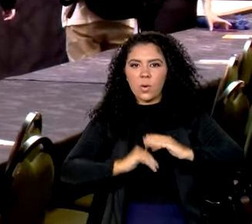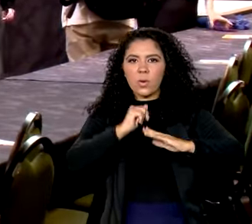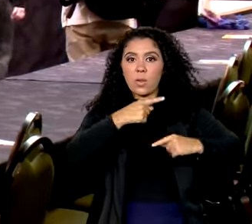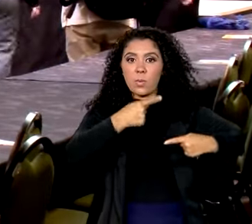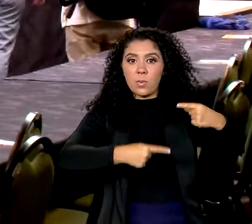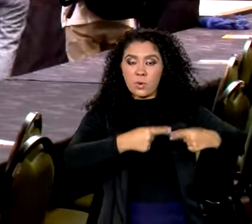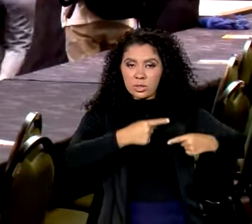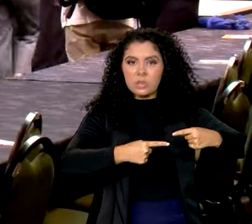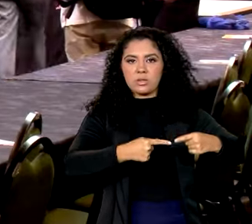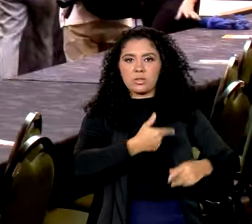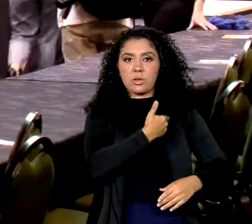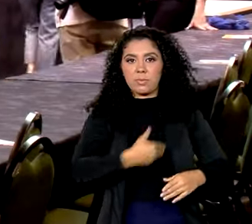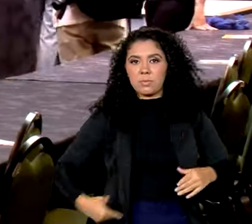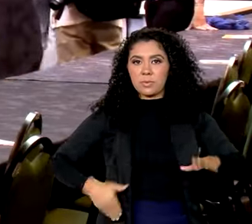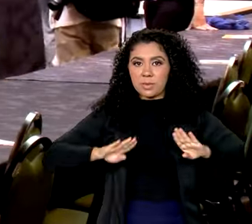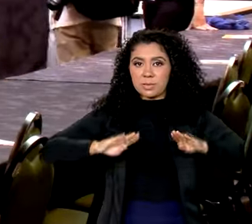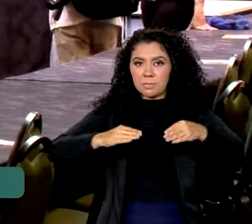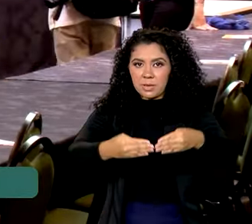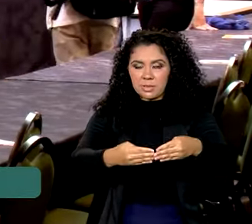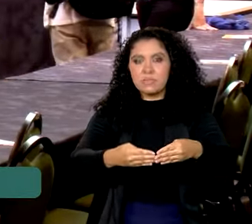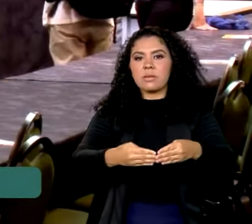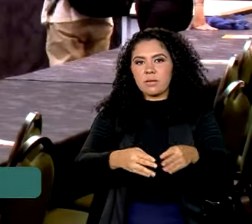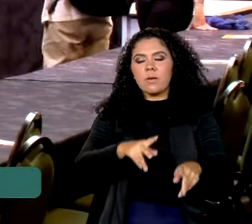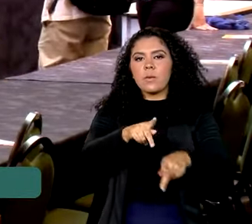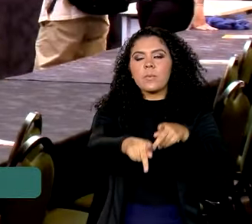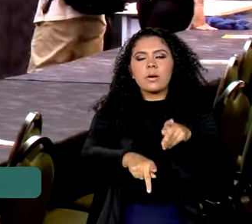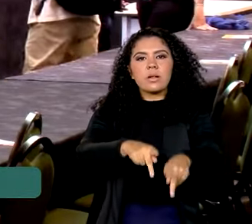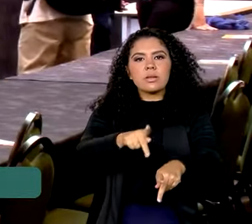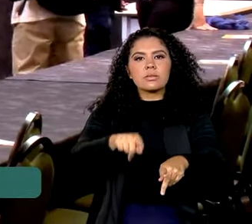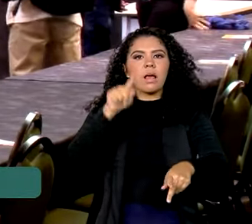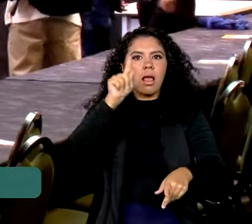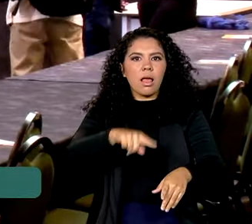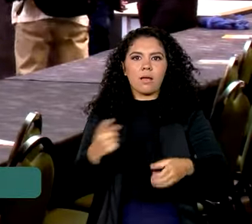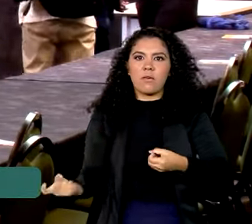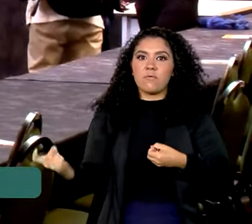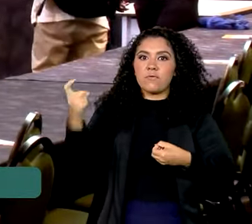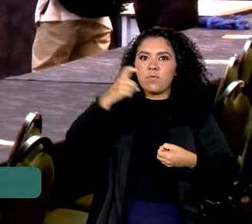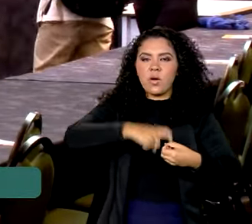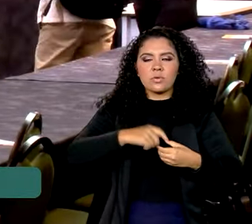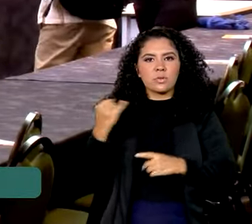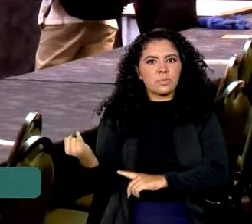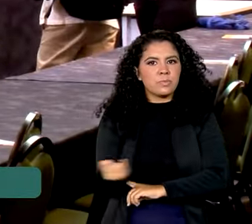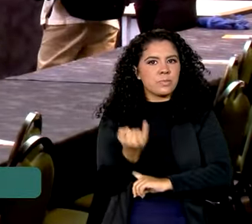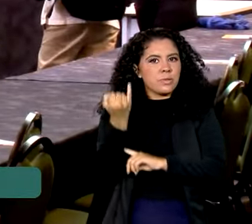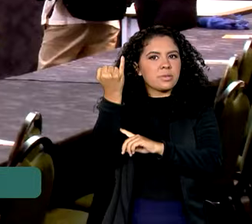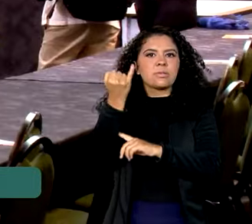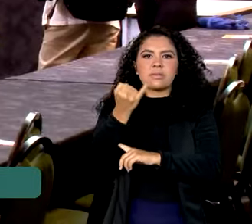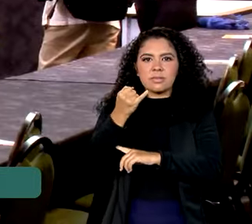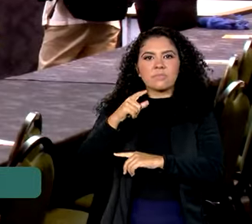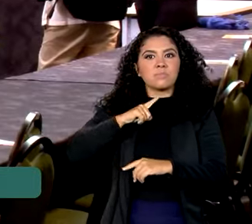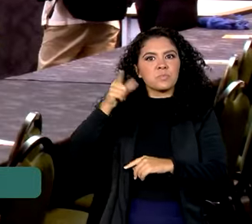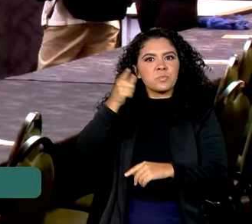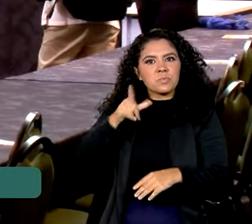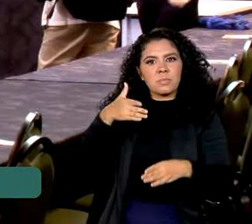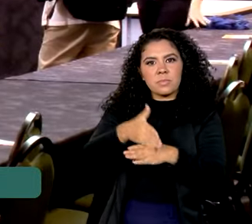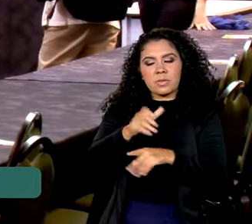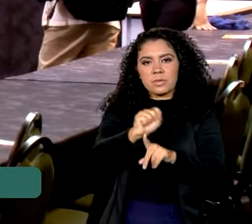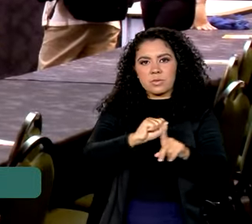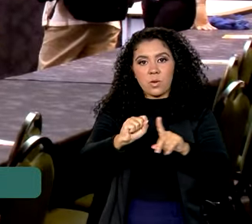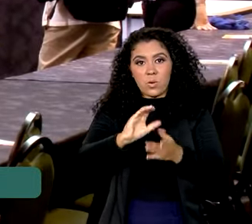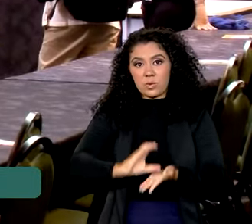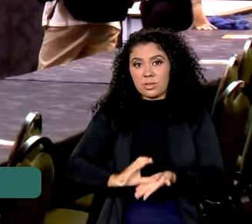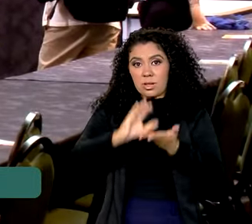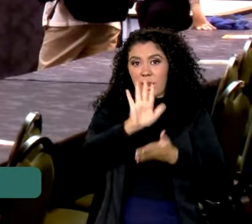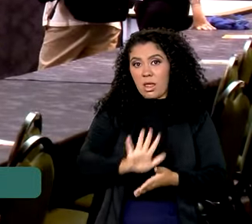voltadas para esta população. É a retomada de um importante instrumento de participação social, o Conselho Nacional de